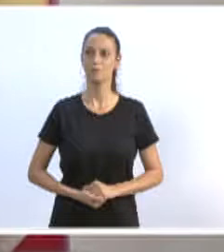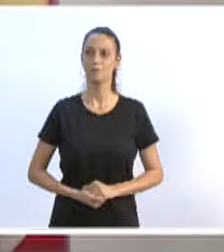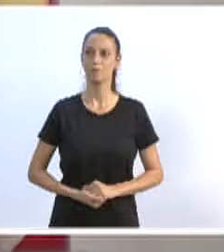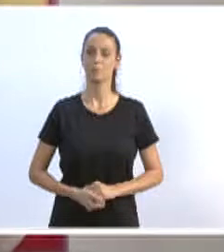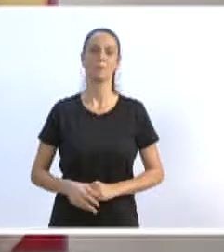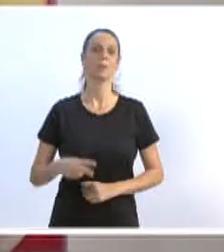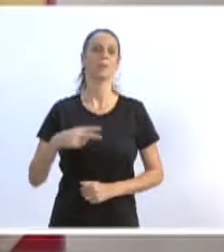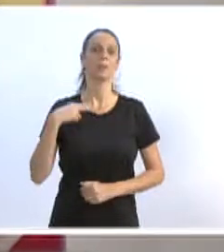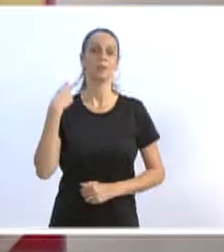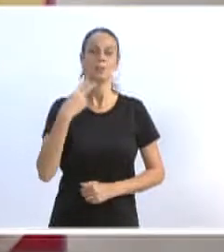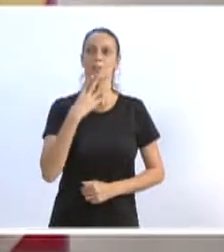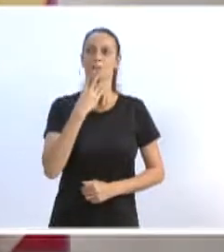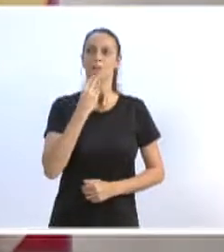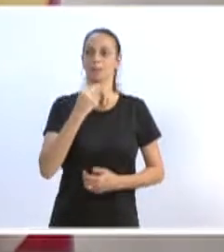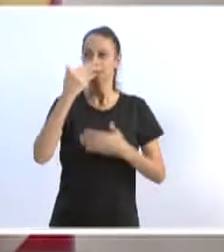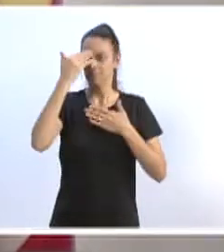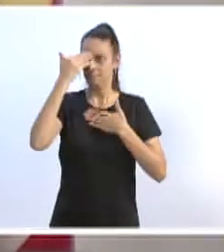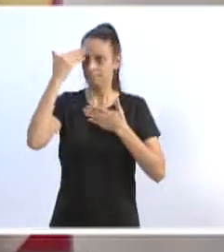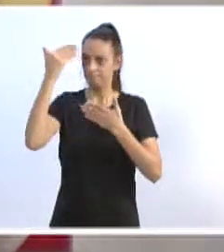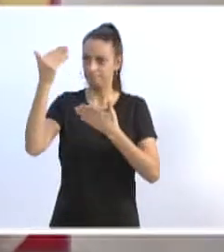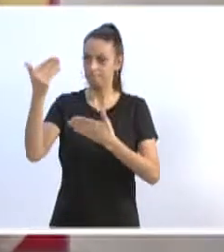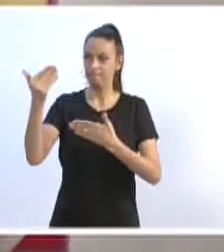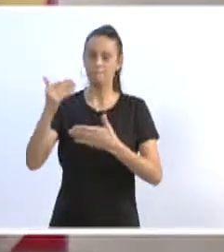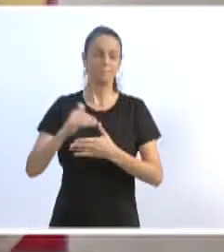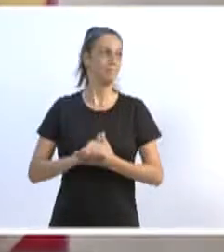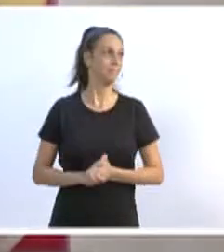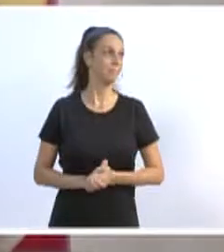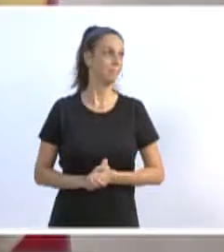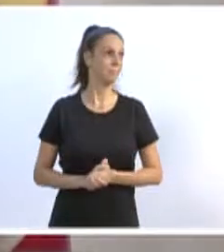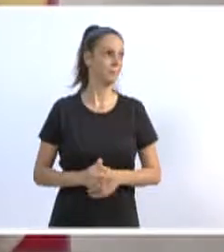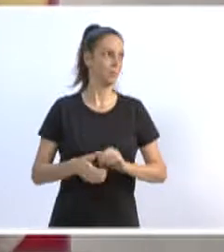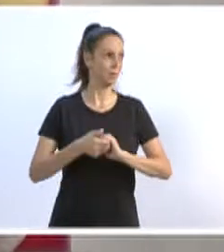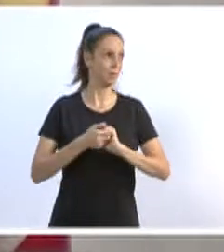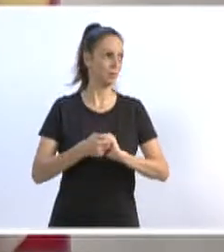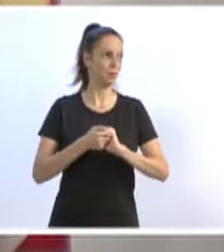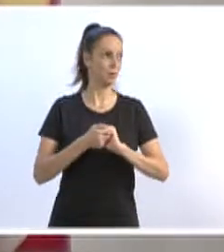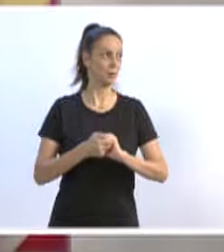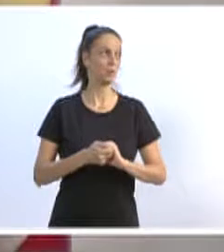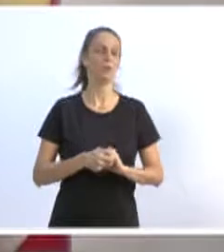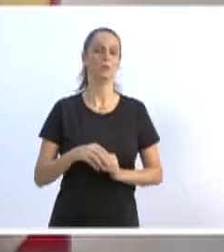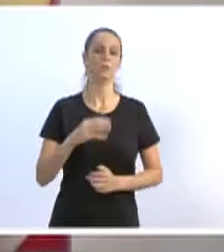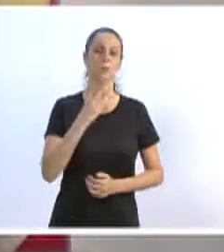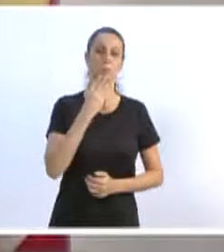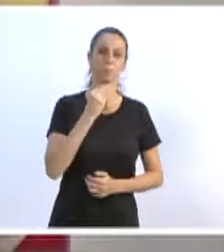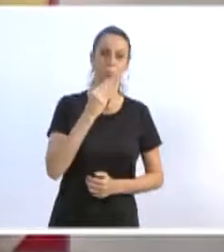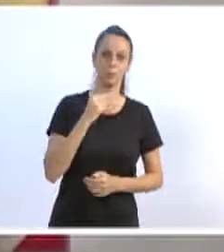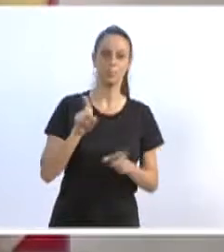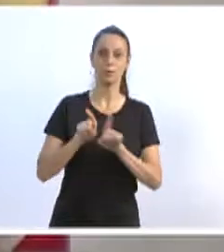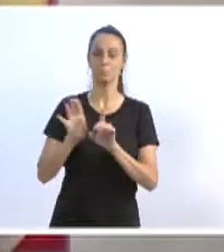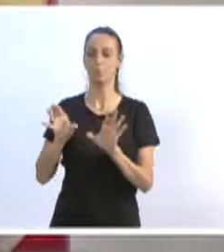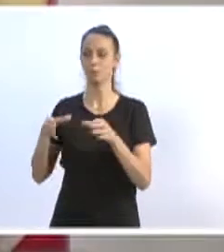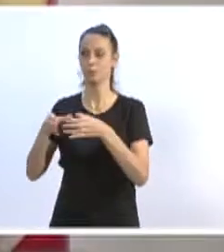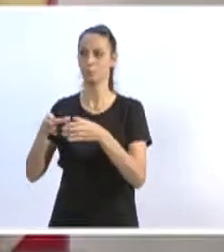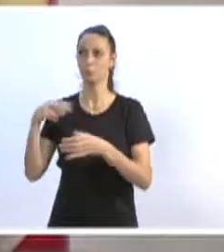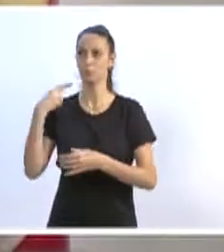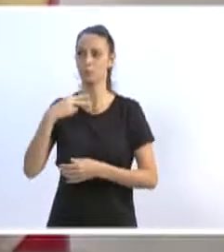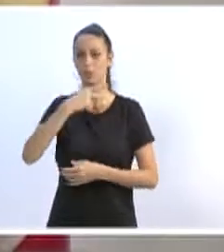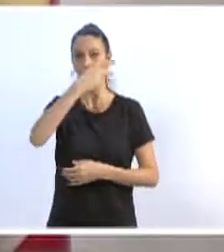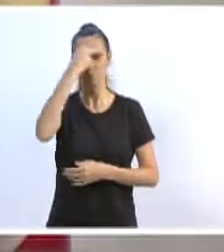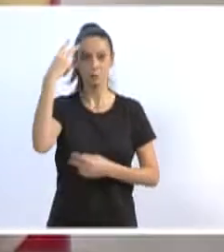Vereador Bruno, muito obrigado. Cumprimentando a Vossa Excelência, cumprimento os demais colegas vereadores e a todos que nos assistem.